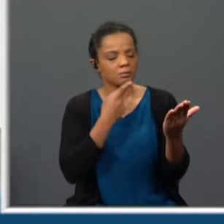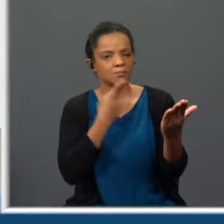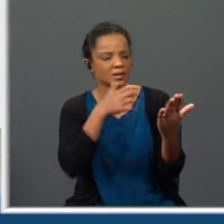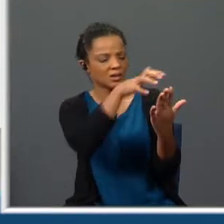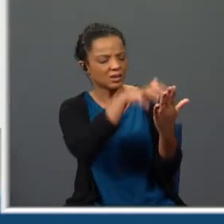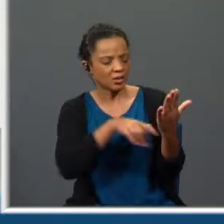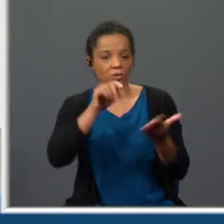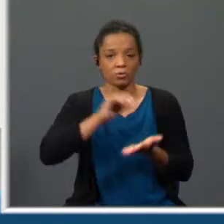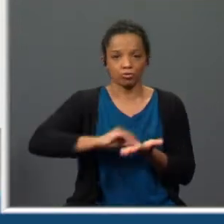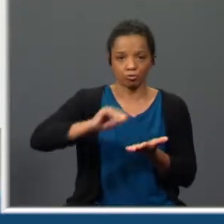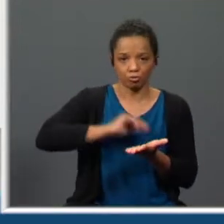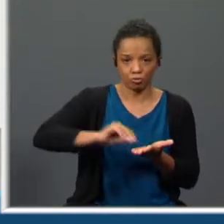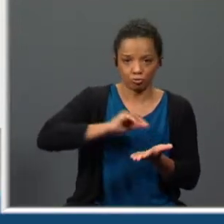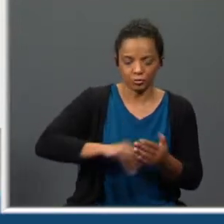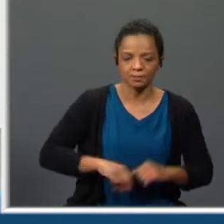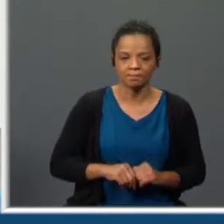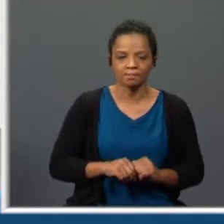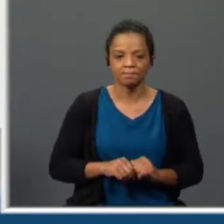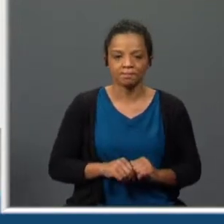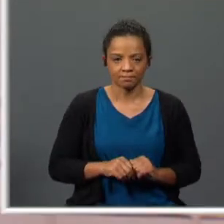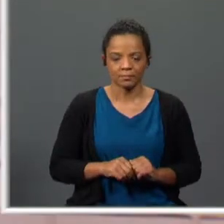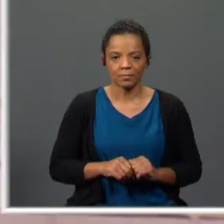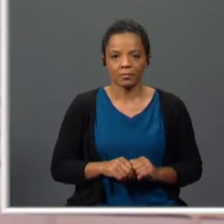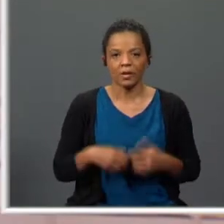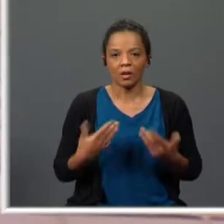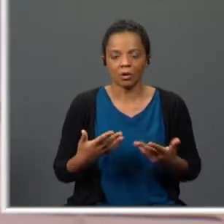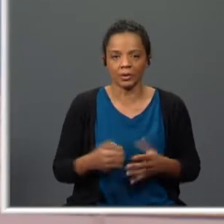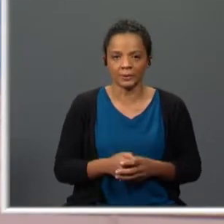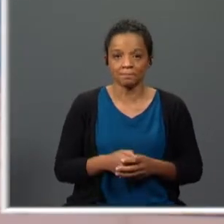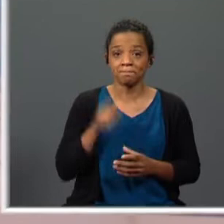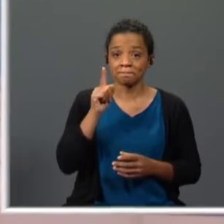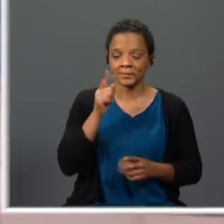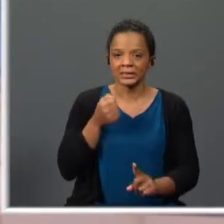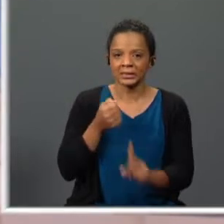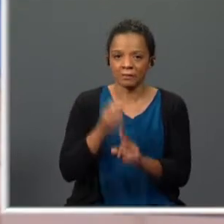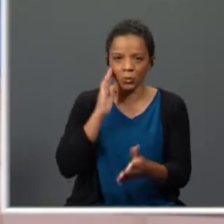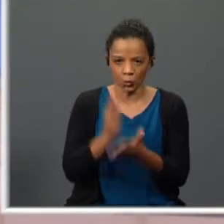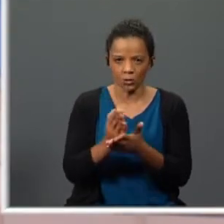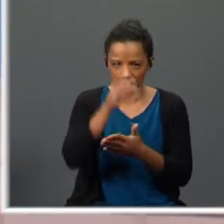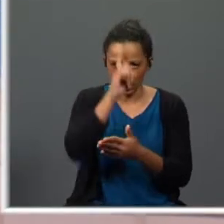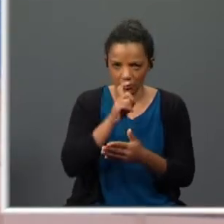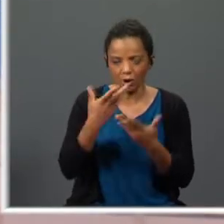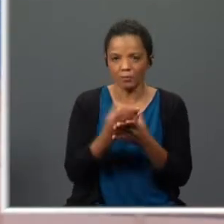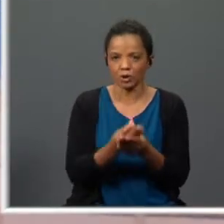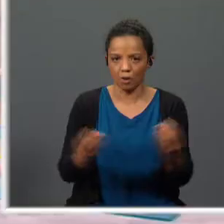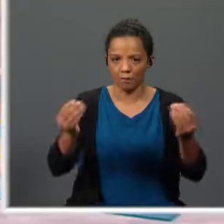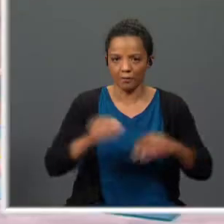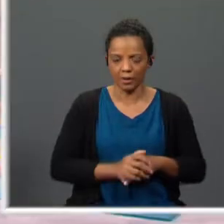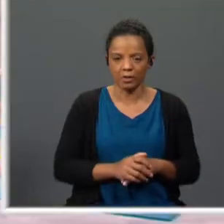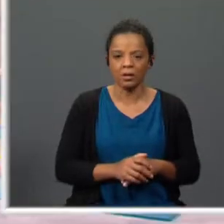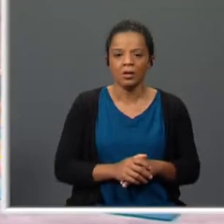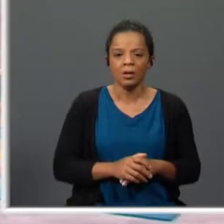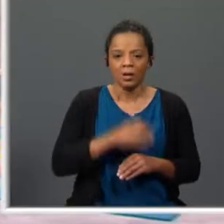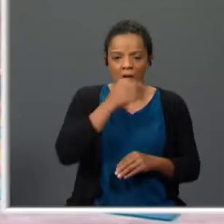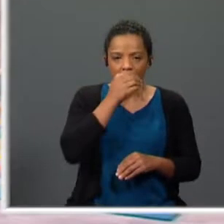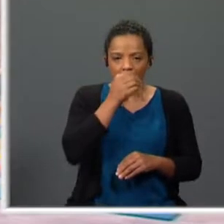e da escrita e passamos a resolver o desafio que te lancei da última vez. Recordas-te? Então, tinhas de